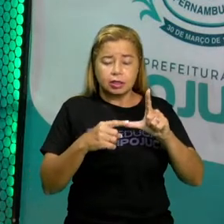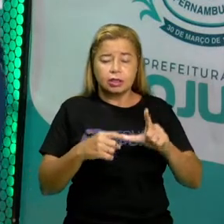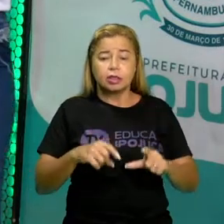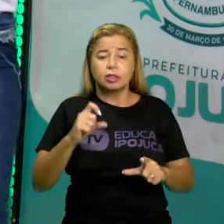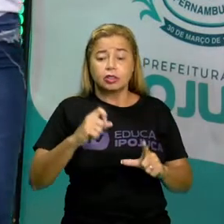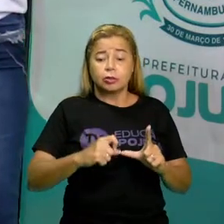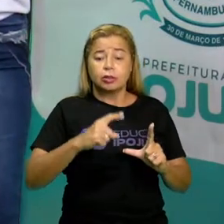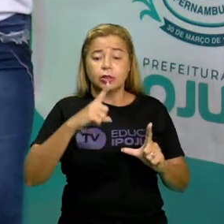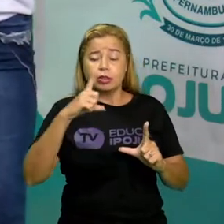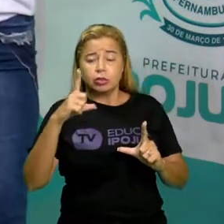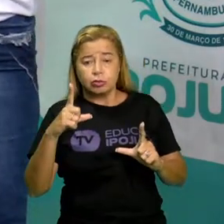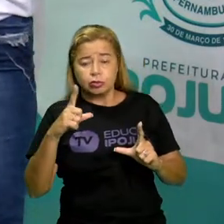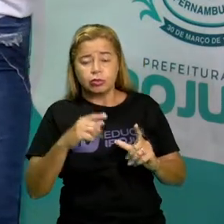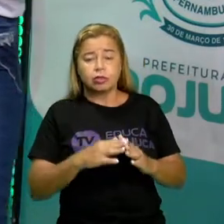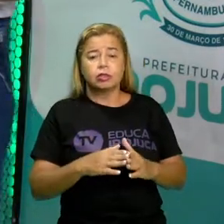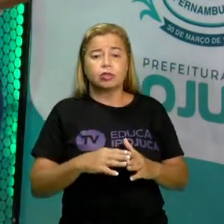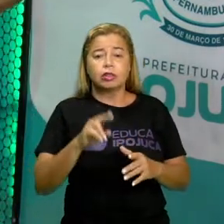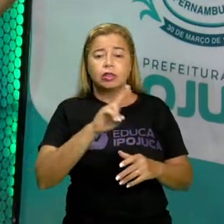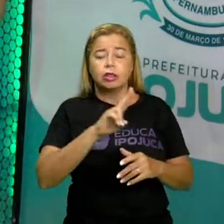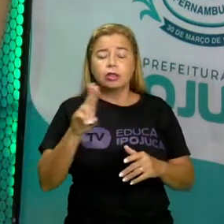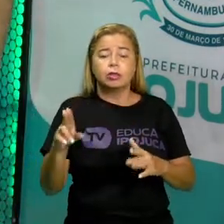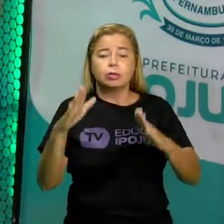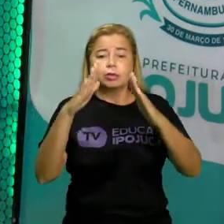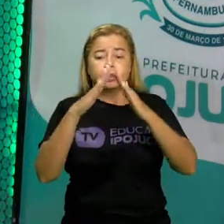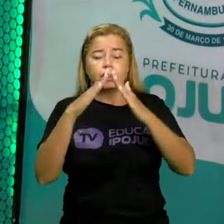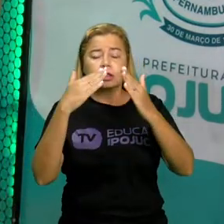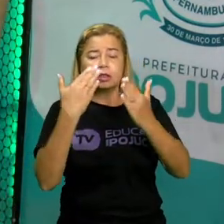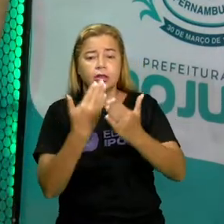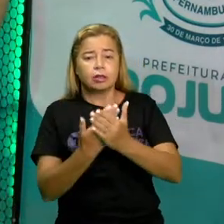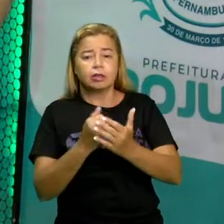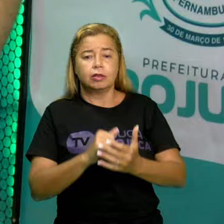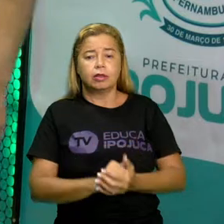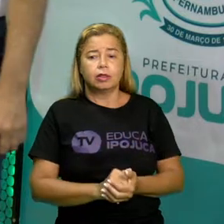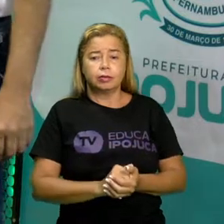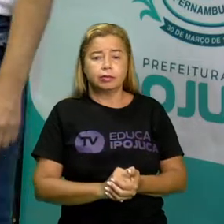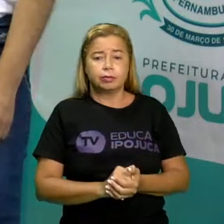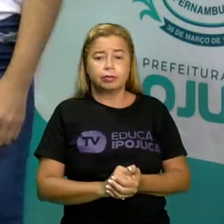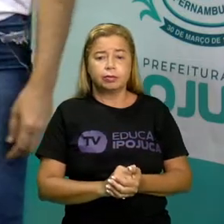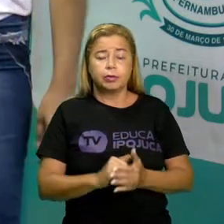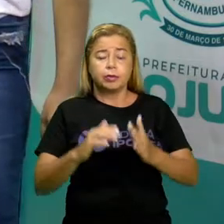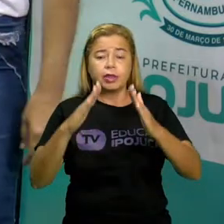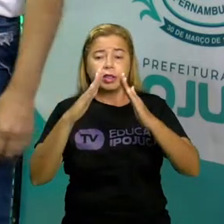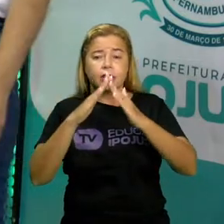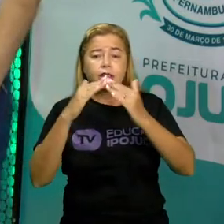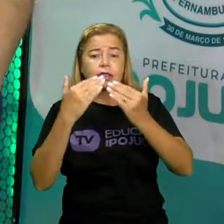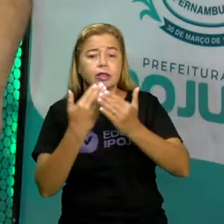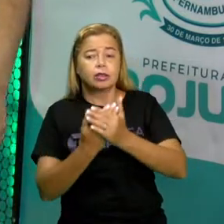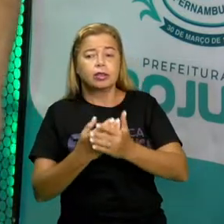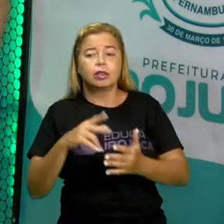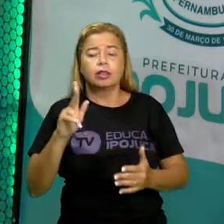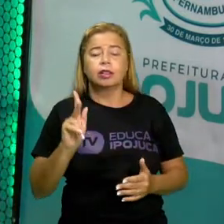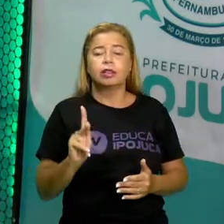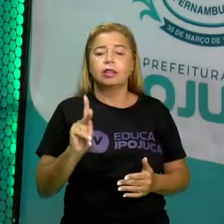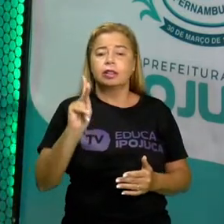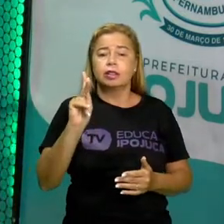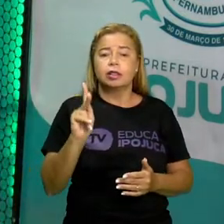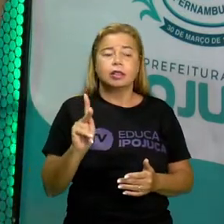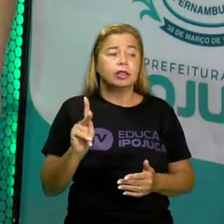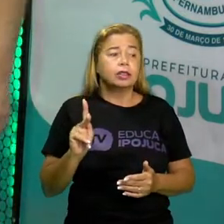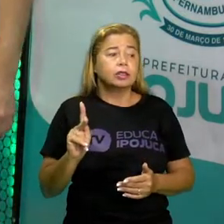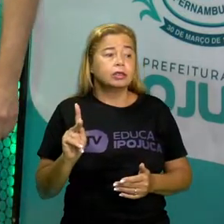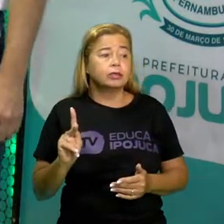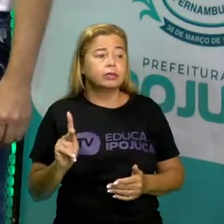escolas. Isso mesmo. Nós temos aqui o exemplo. Colégio Kennedy. Observe aqui o C